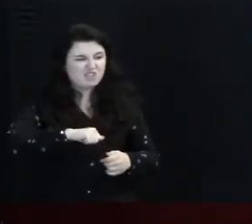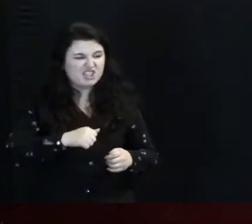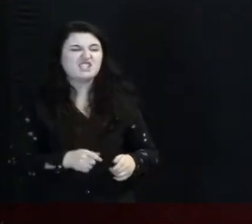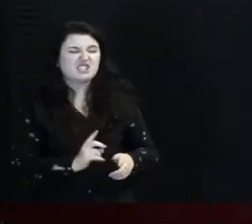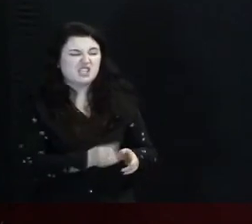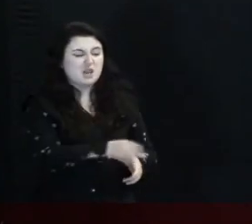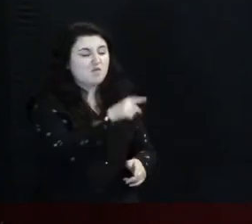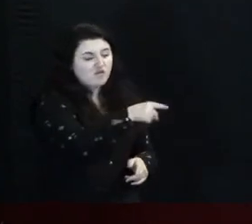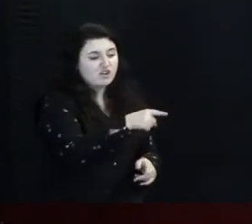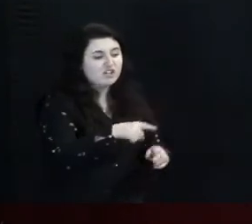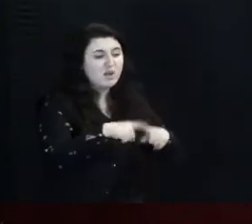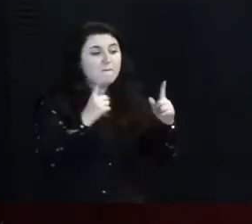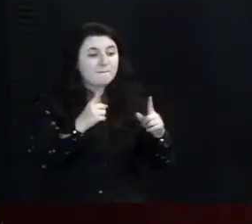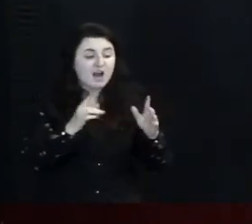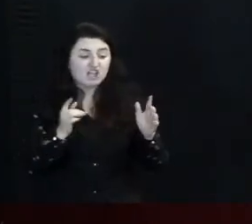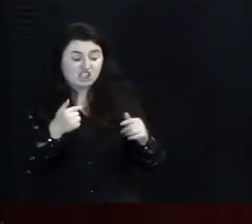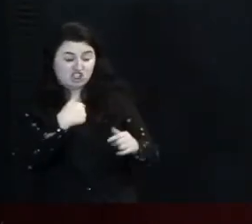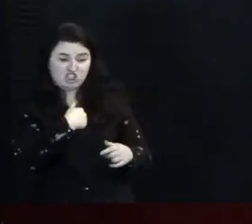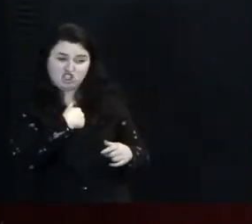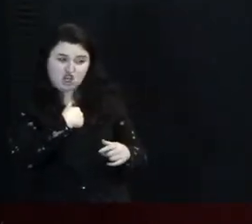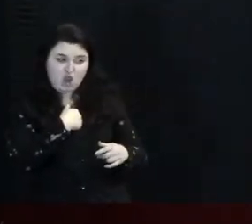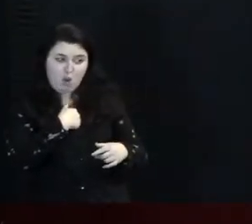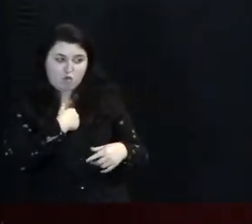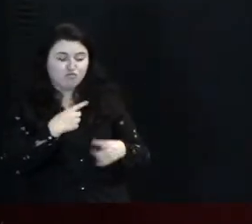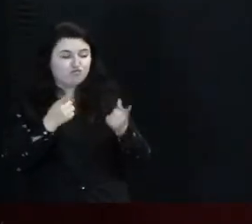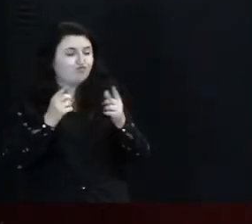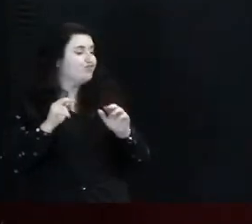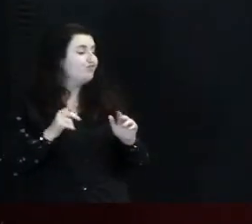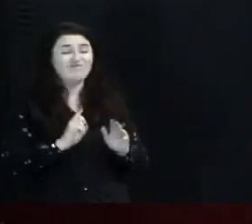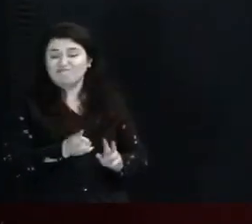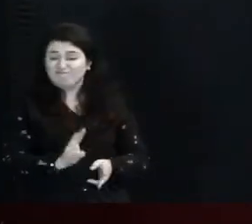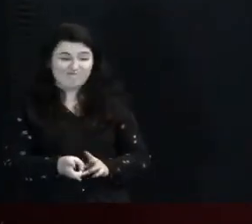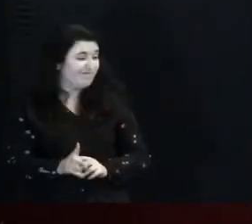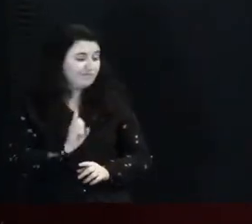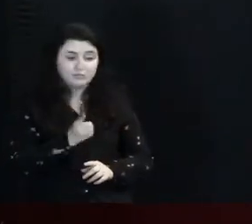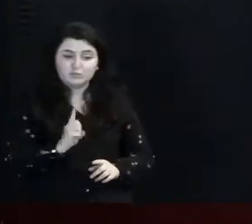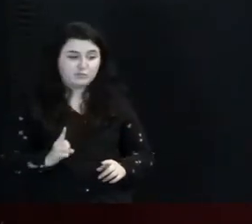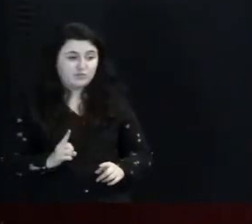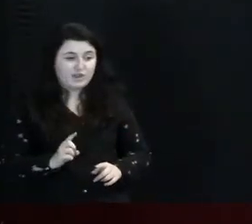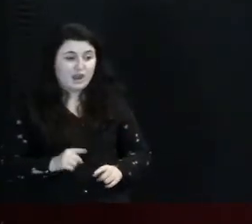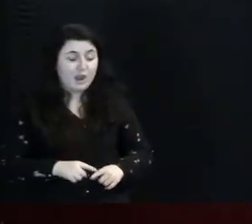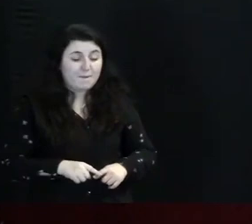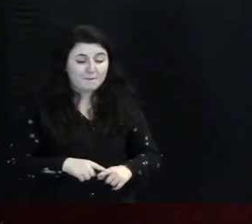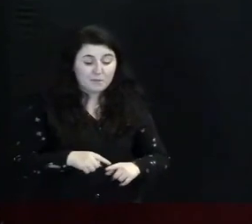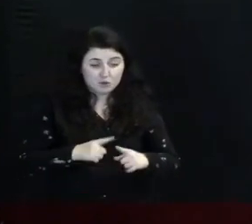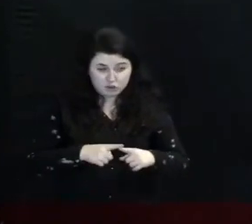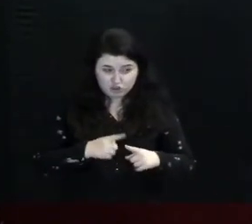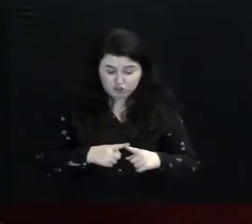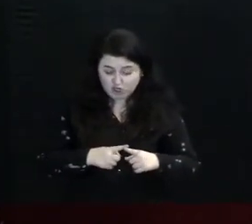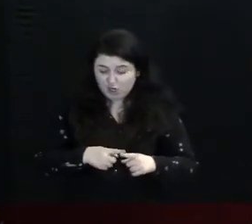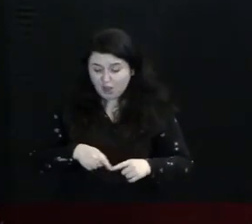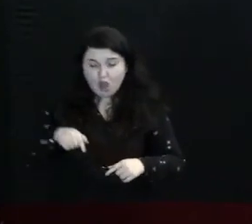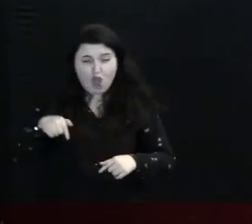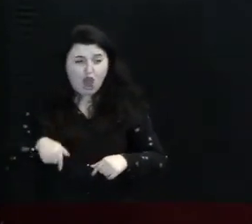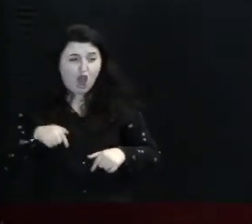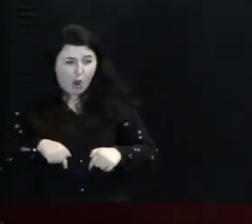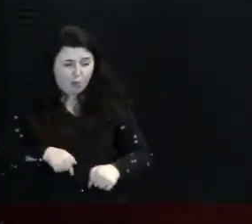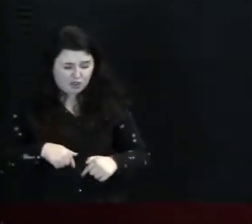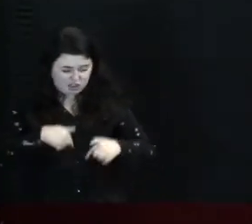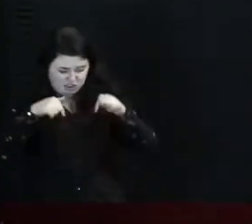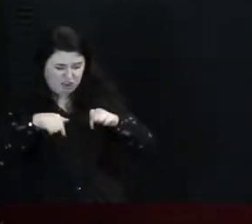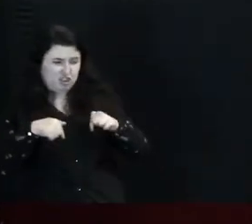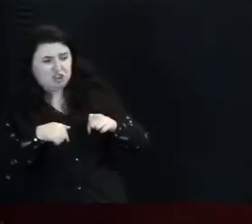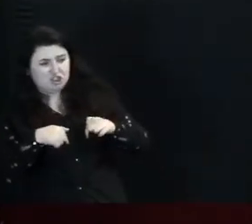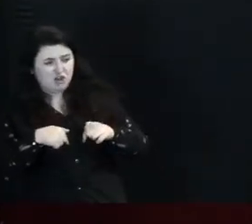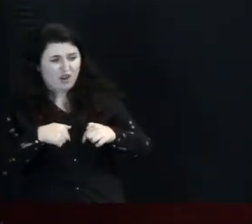Pois derramando este perfume Sobre o meu corpo Ela o fez Para o meu sepultamento Em verdade vos digo Aonde